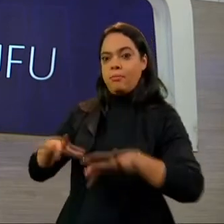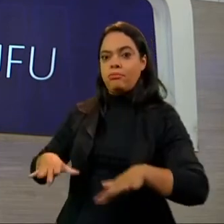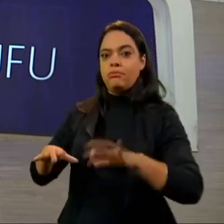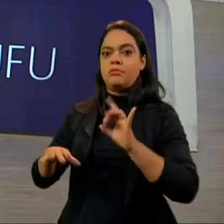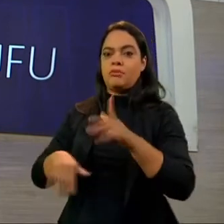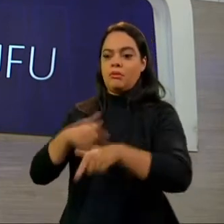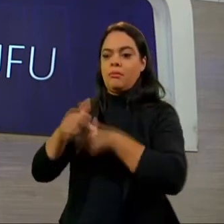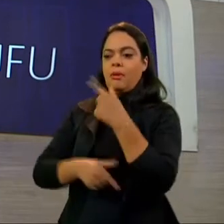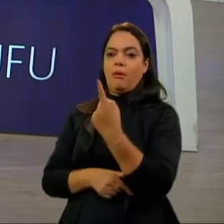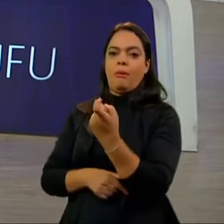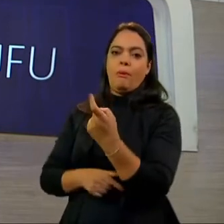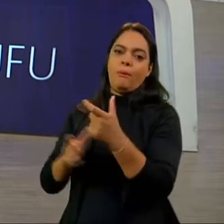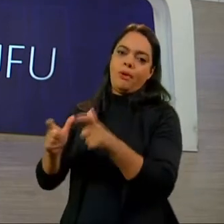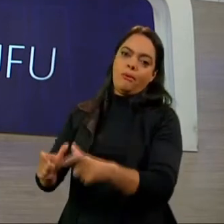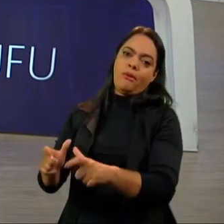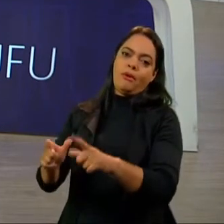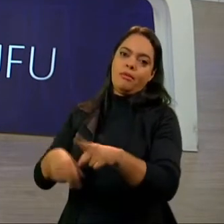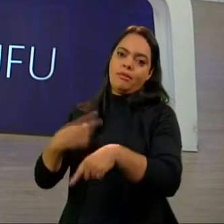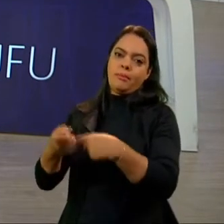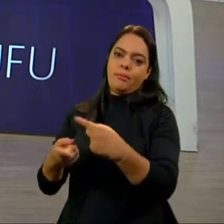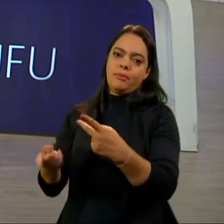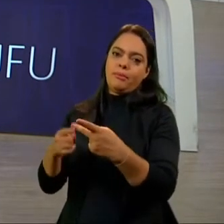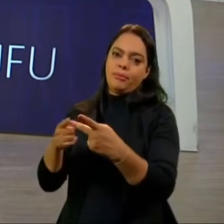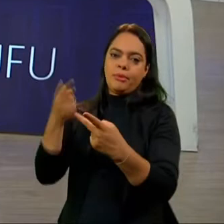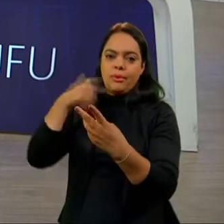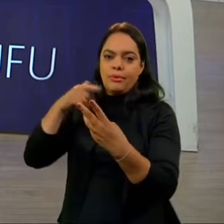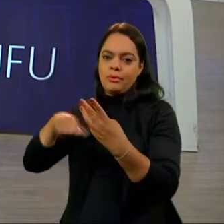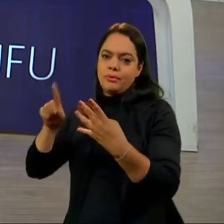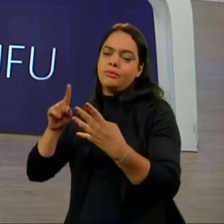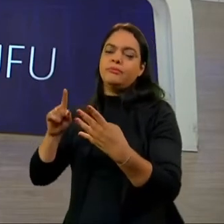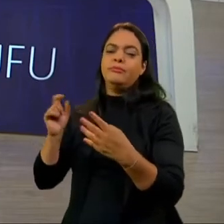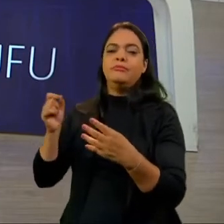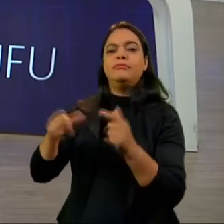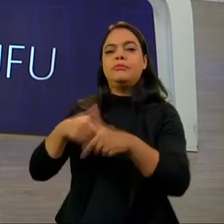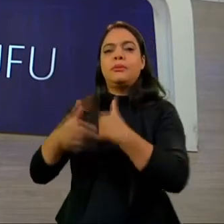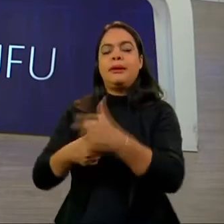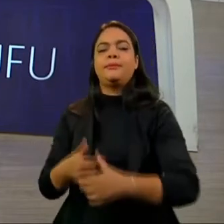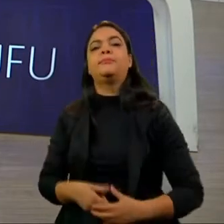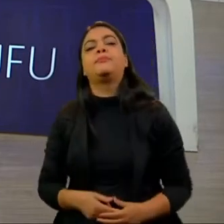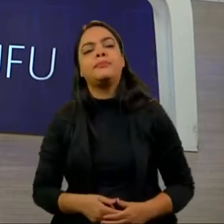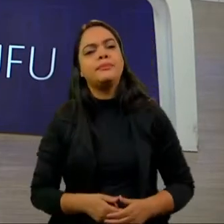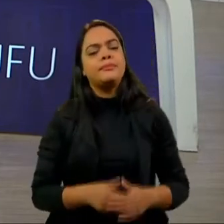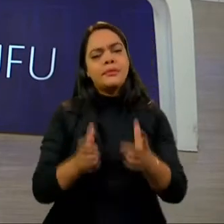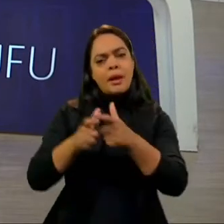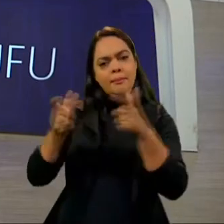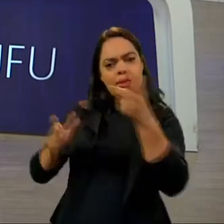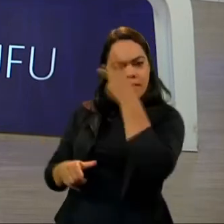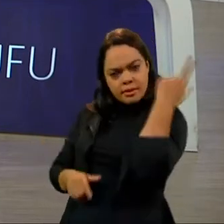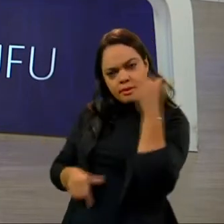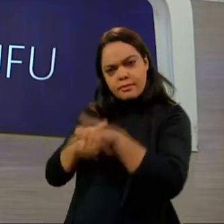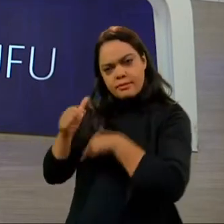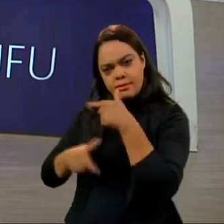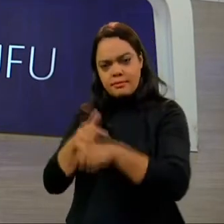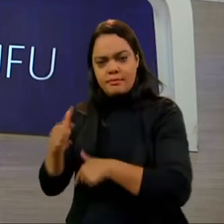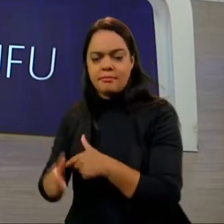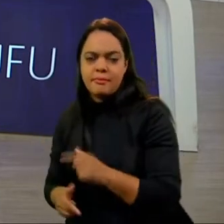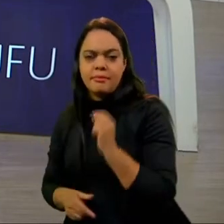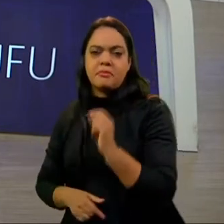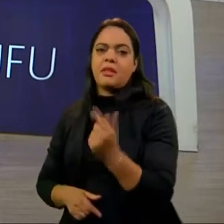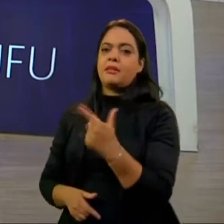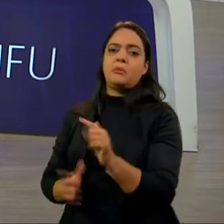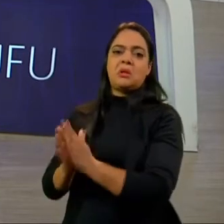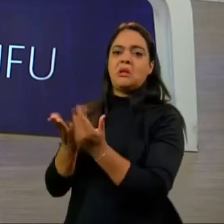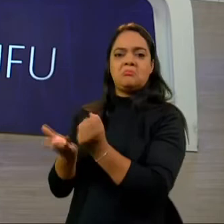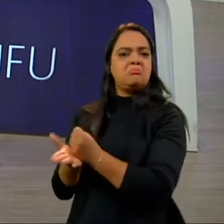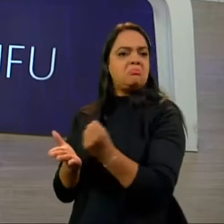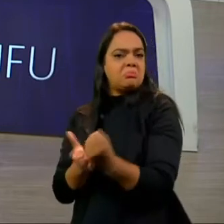trabalhando em um lugar, e depois foi retomando os trabalhos diariamente. A maior parte desses trabalhadores, Alana, eles não têm a